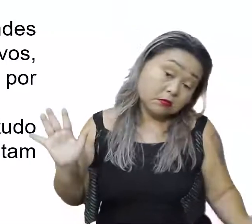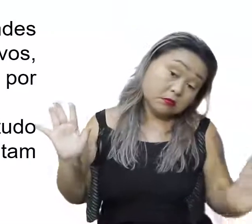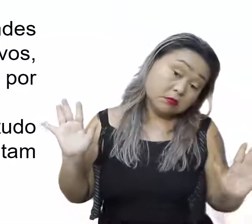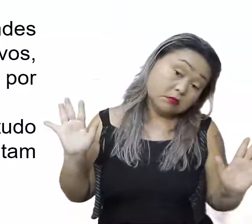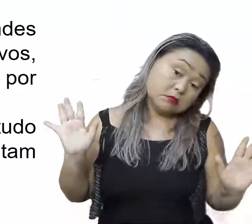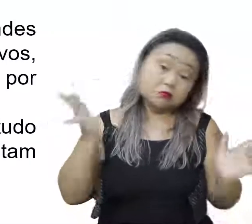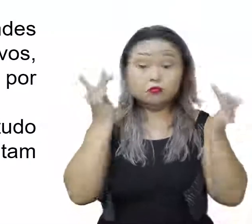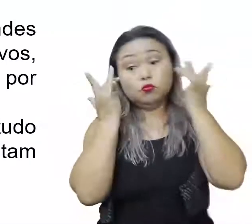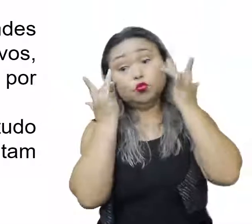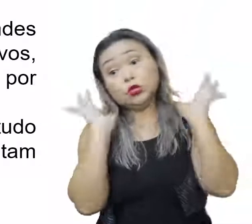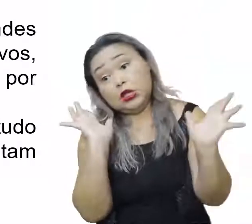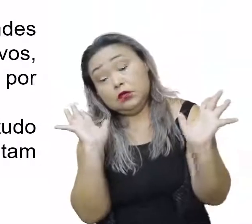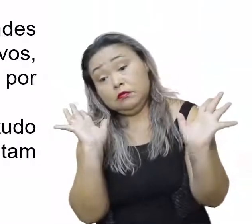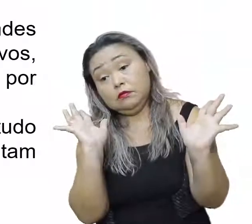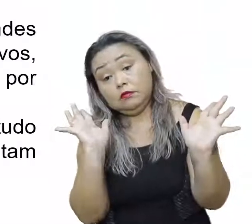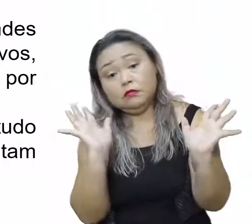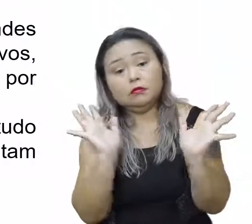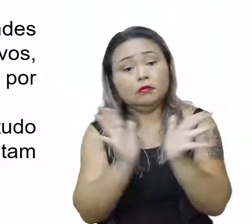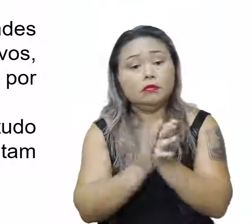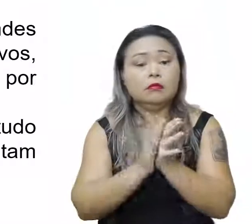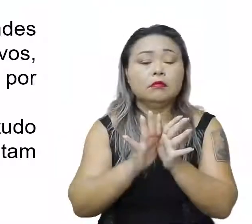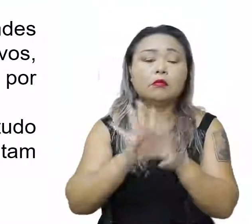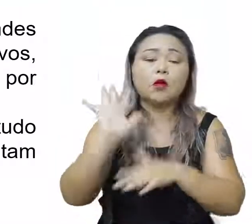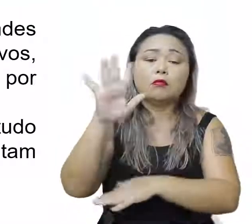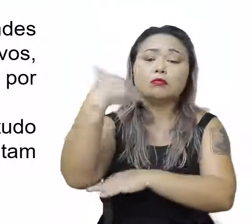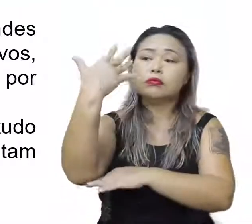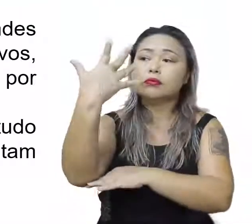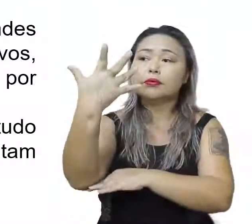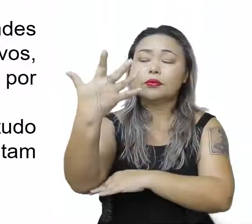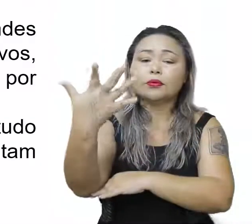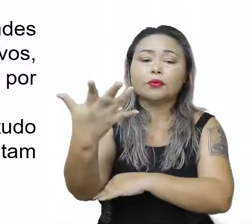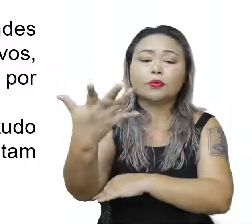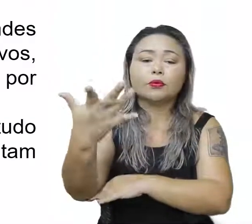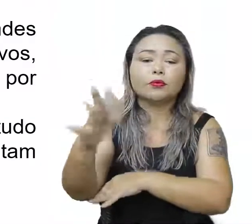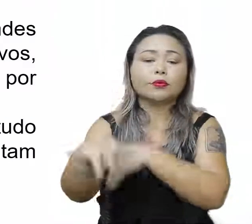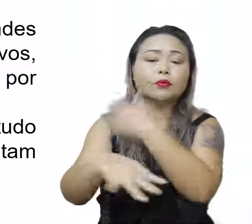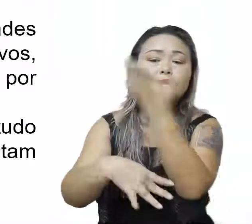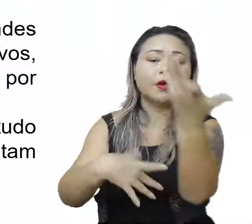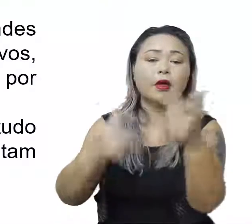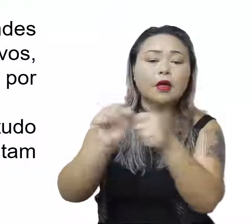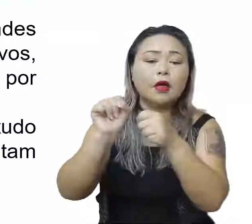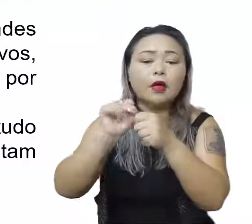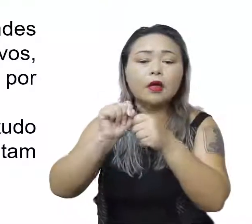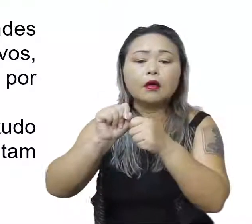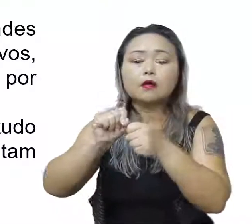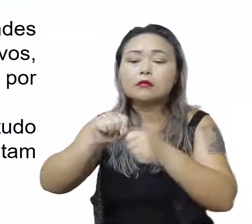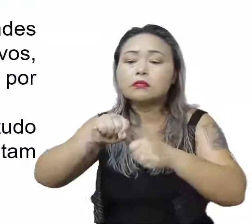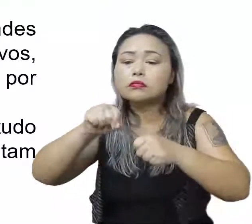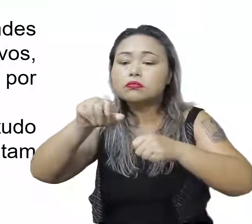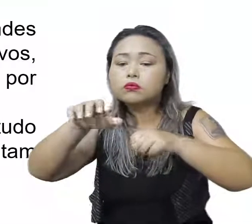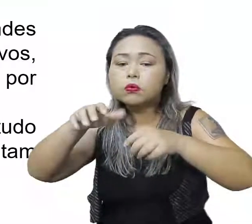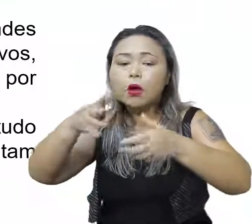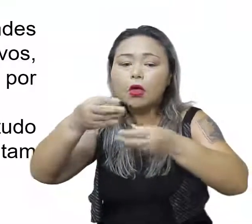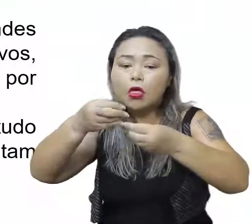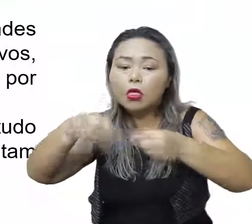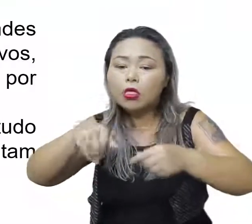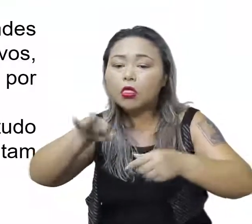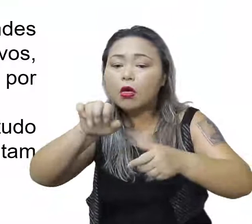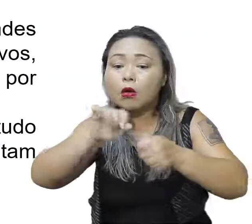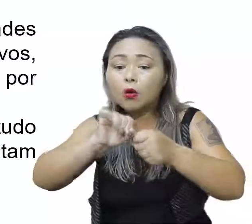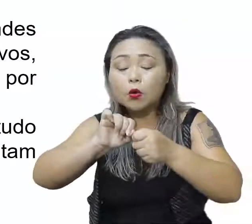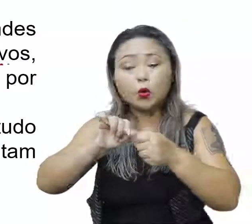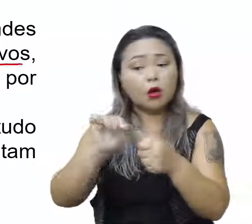Não sei. O desmatamento que eliminou grandes extensões em diversos biomas em produtivos biomas